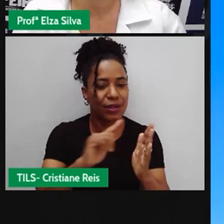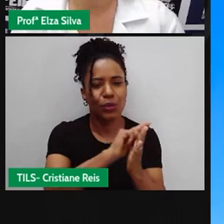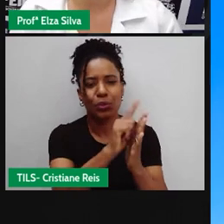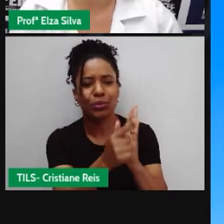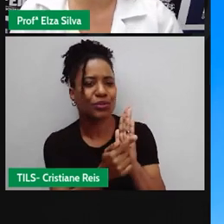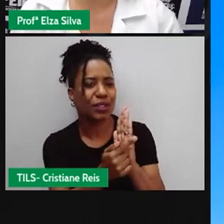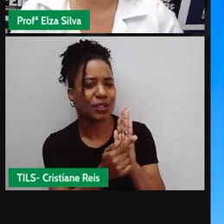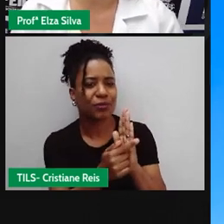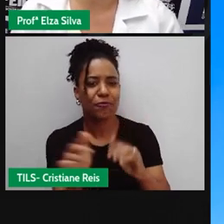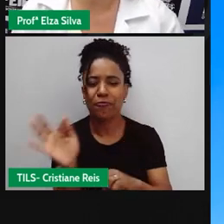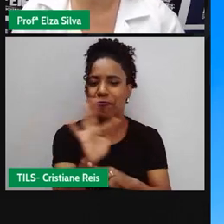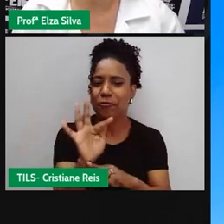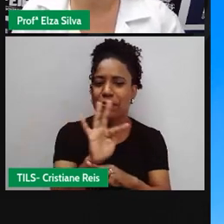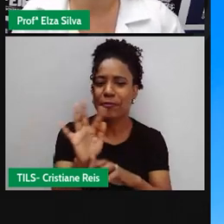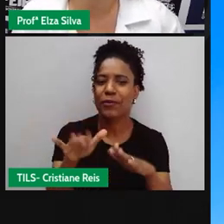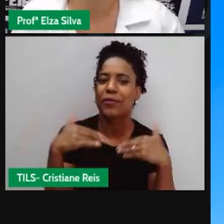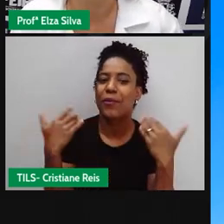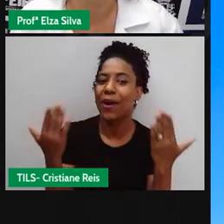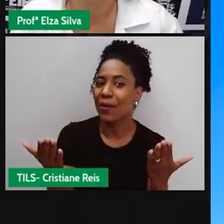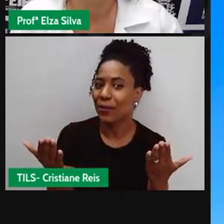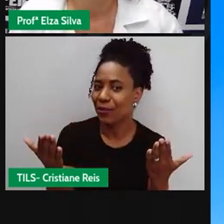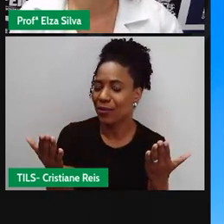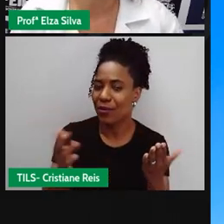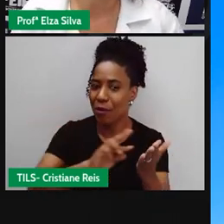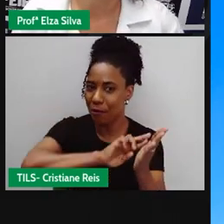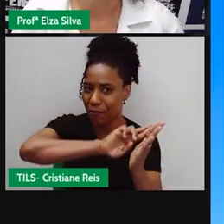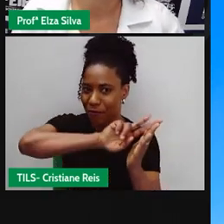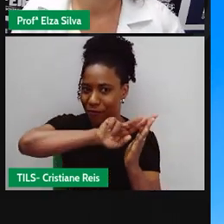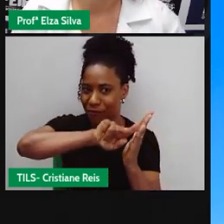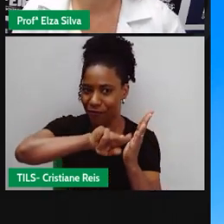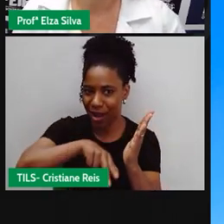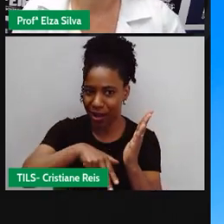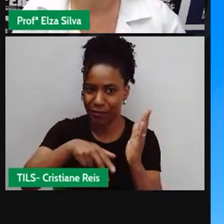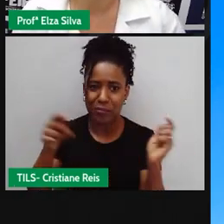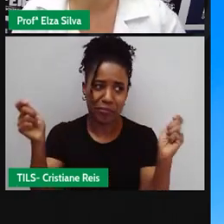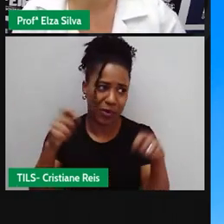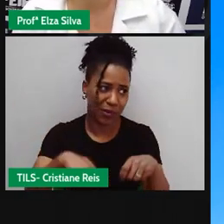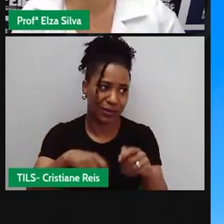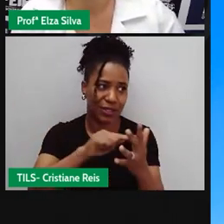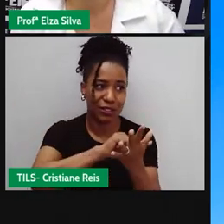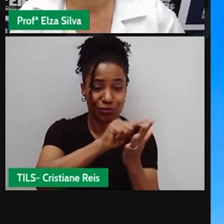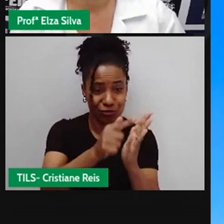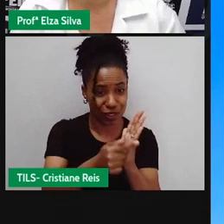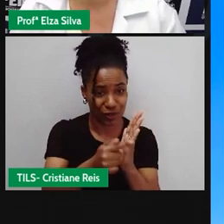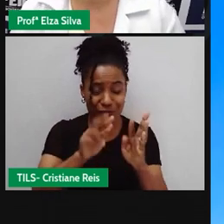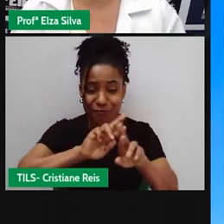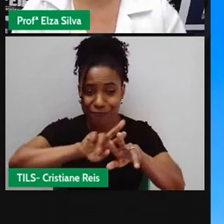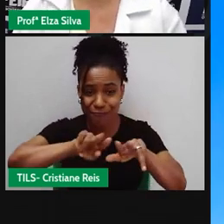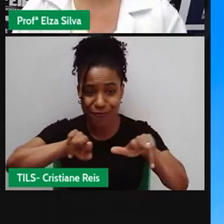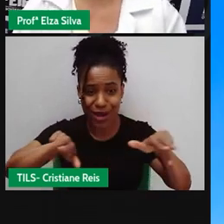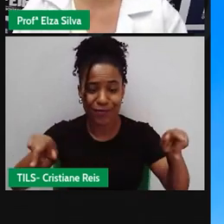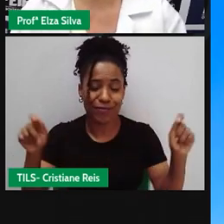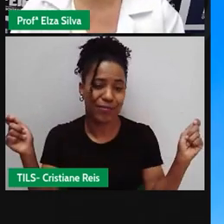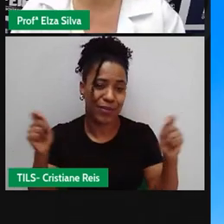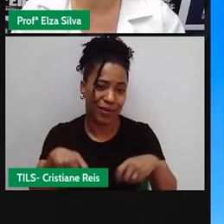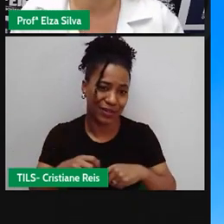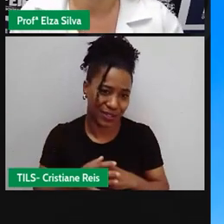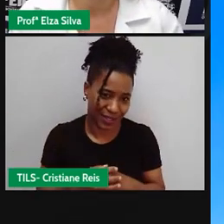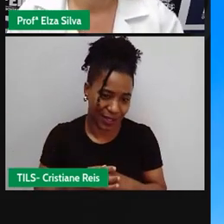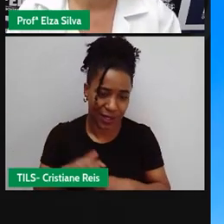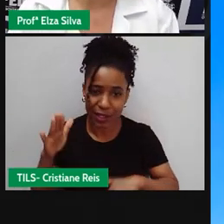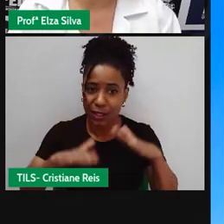gênero Esse filme Pertence Ou a quais Gêneros Porque Às vezes Um filme Ele pode se